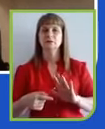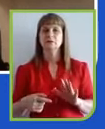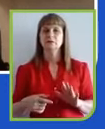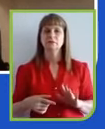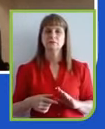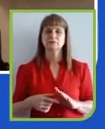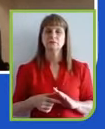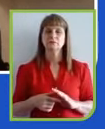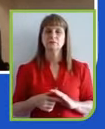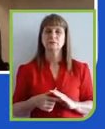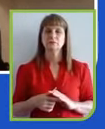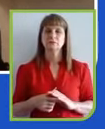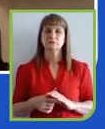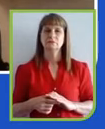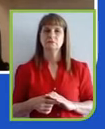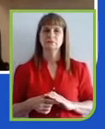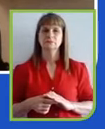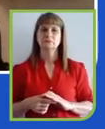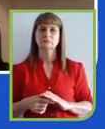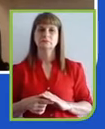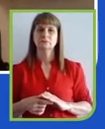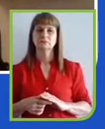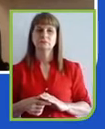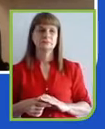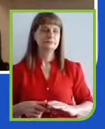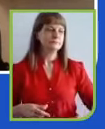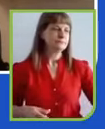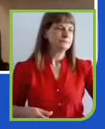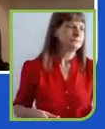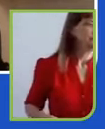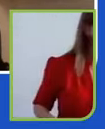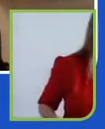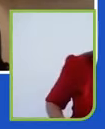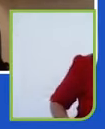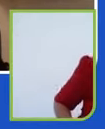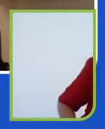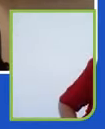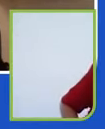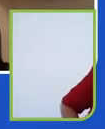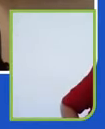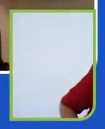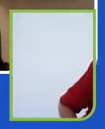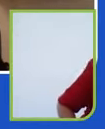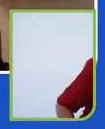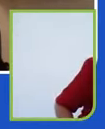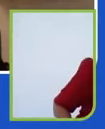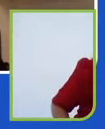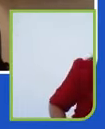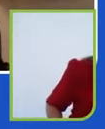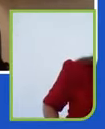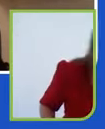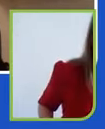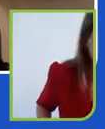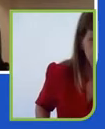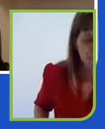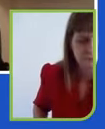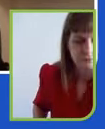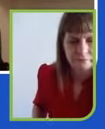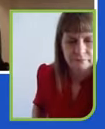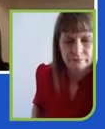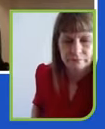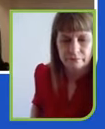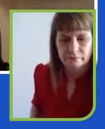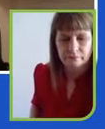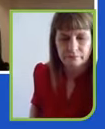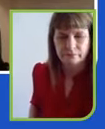quando se juntaram para se fazer uma série de coalizões e aquisições